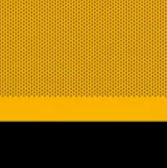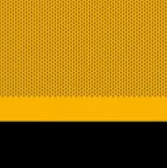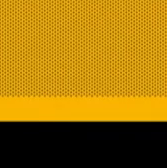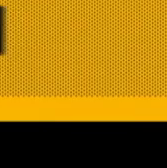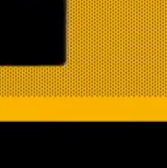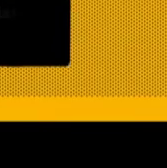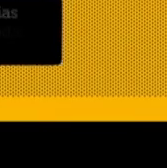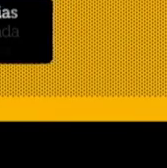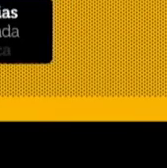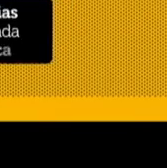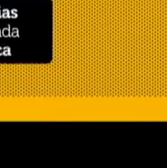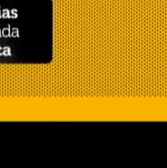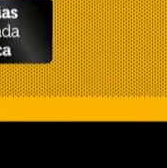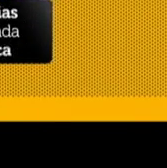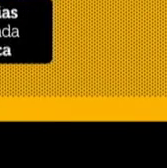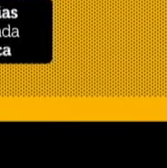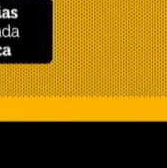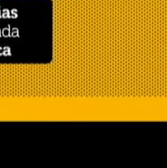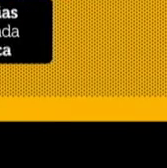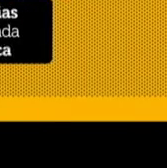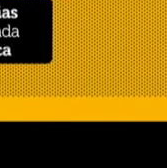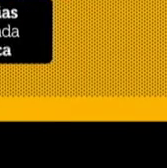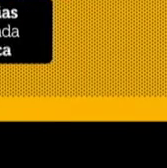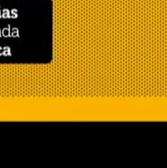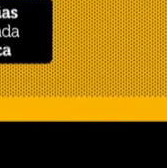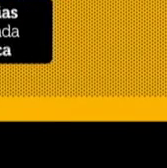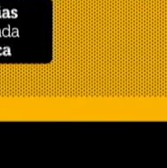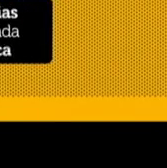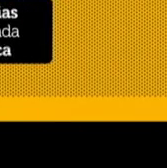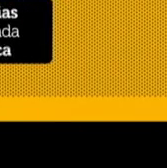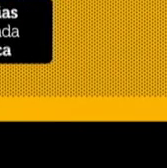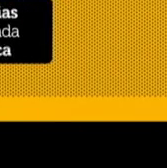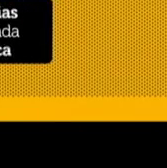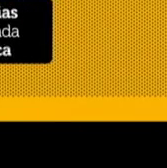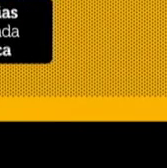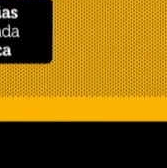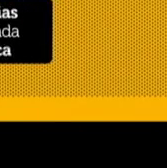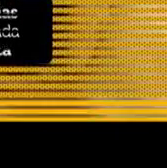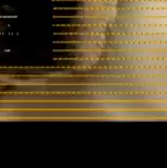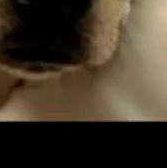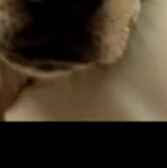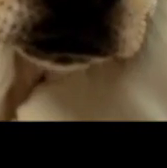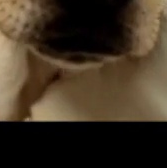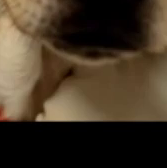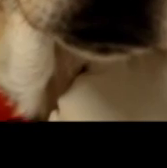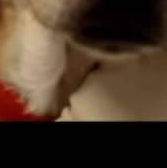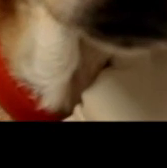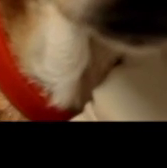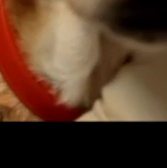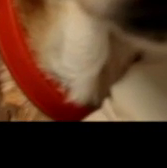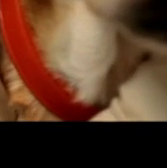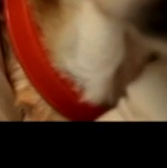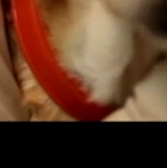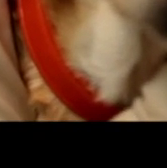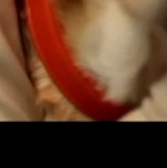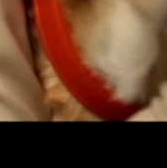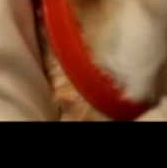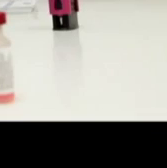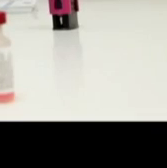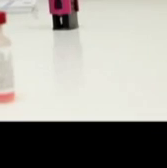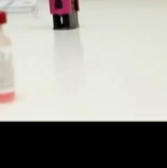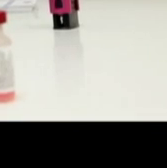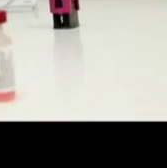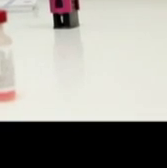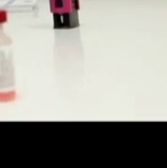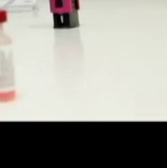A terceira, de 21 a 30 dias após a segunda. Acompanhada da vacina antirrábica. O Compata recomenda o